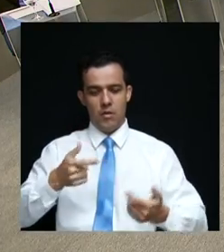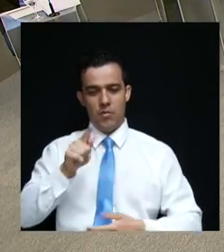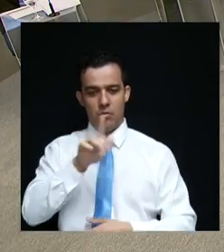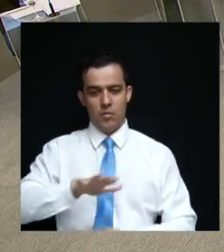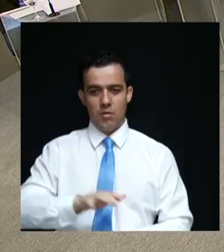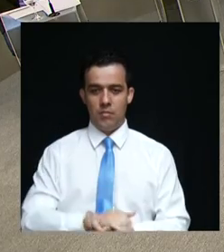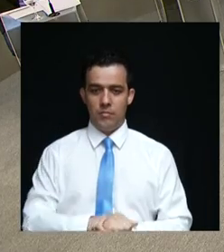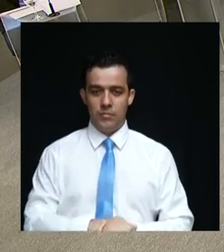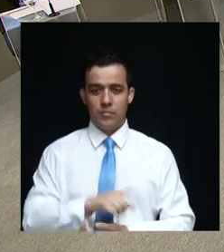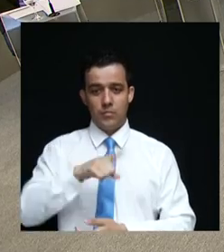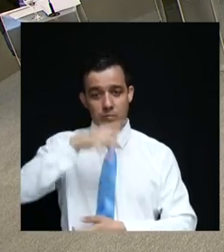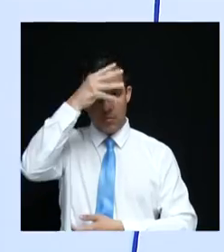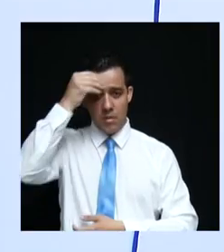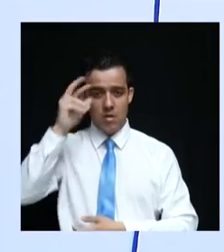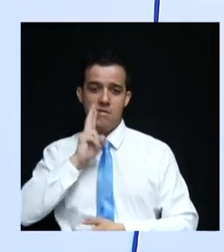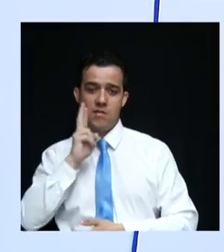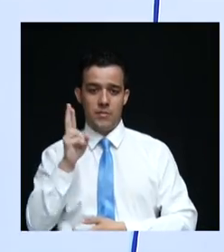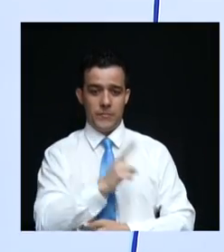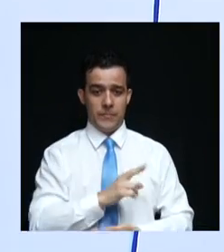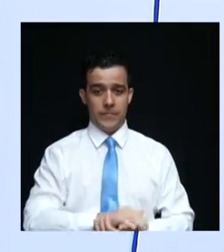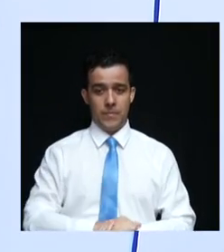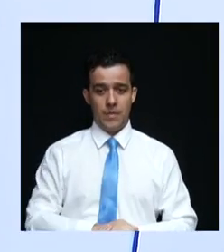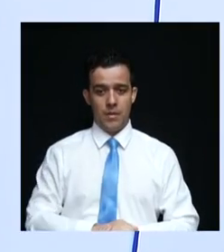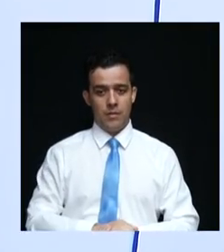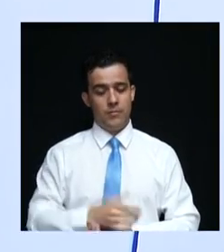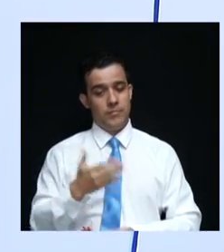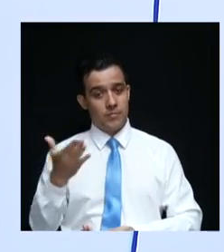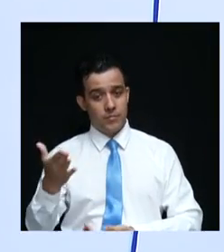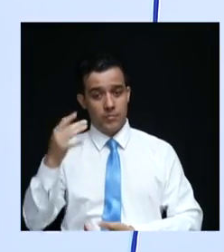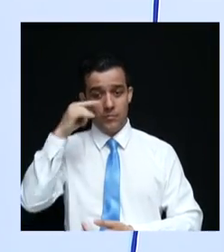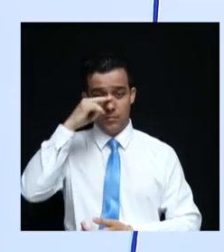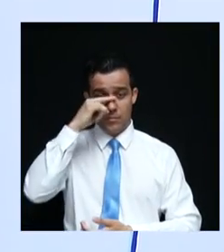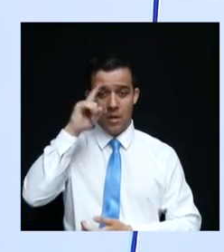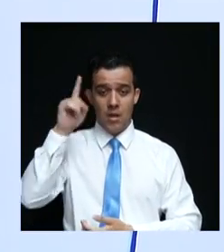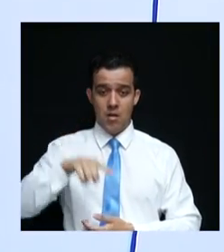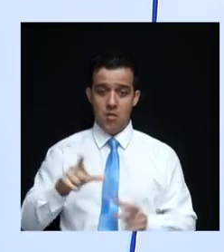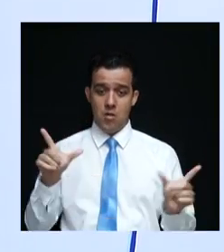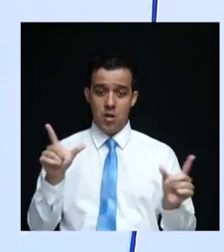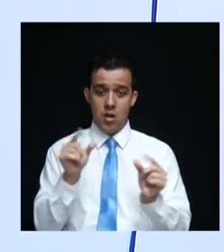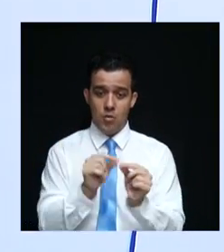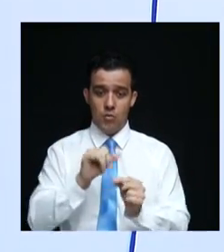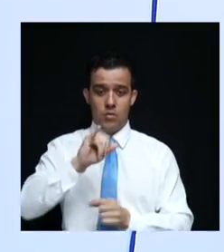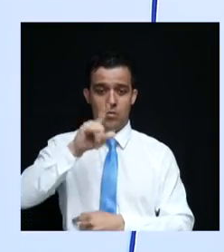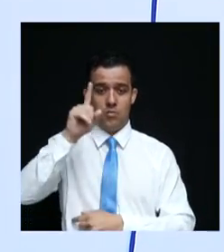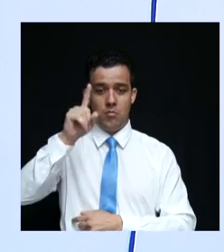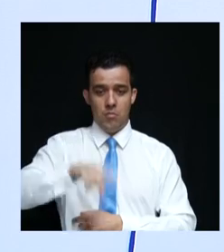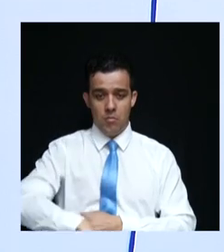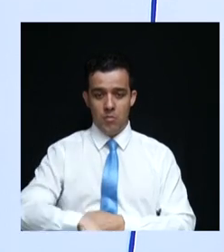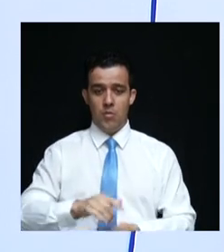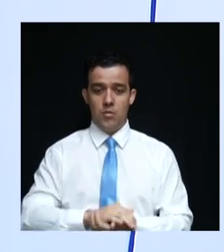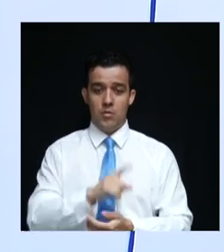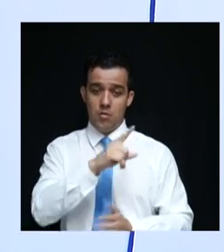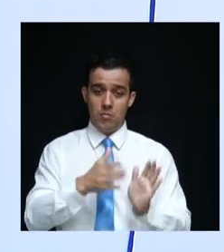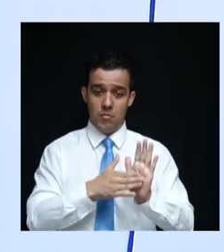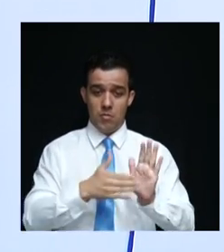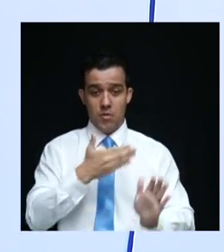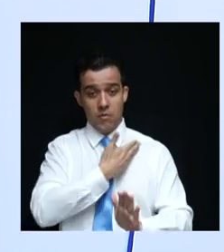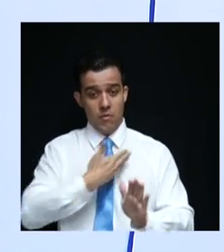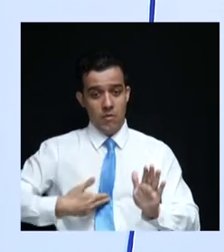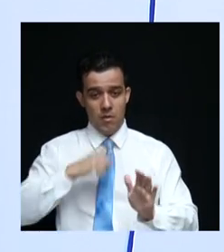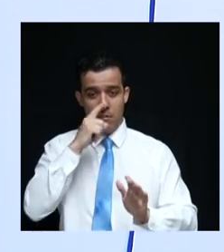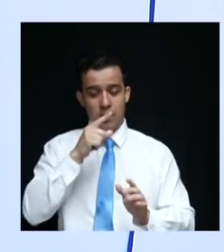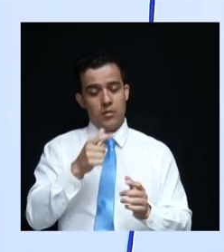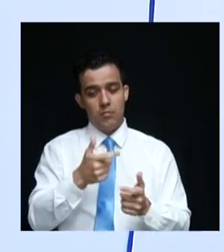Vilela, um minuto para a réplica. O candidato, vocês podem observar, que ele não fala em reduzir a carga tributária. O plano de governo dele, pelo contrário, fala em